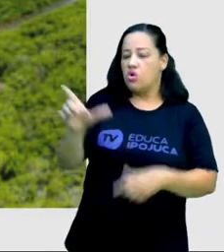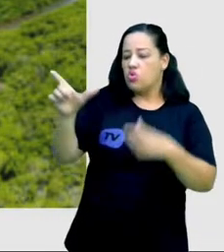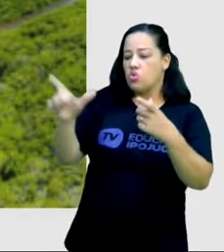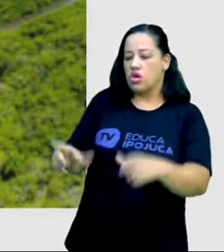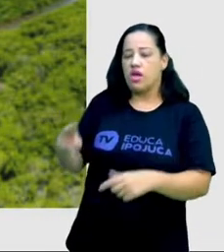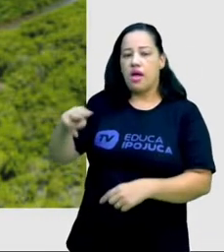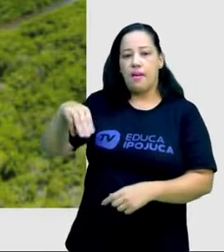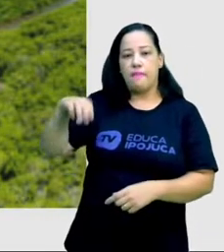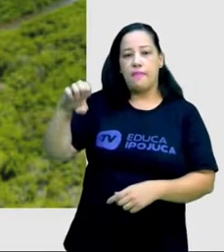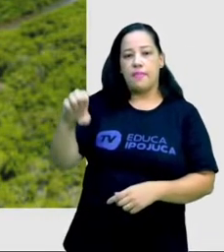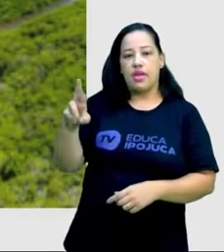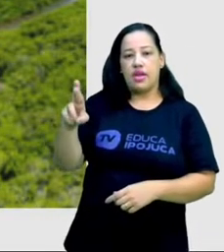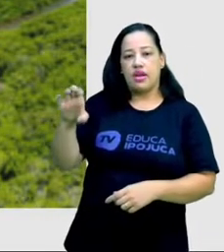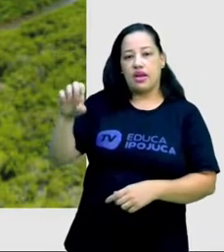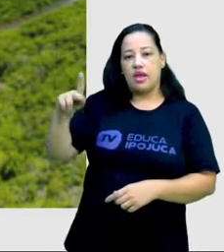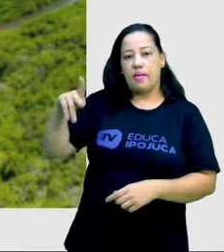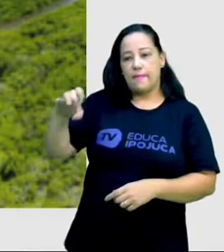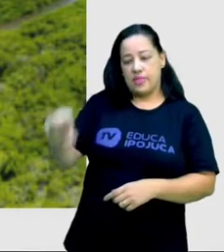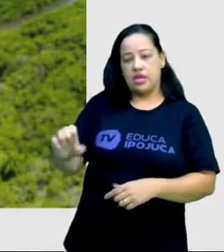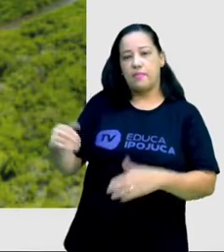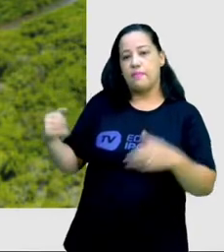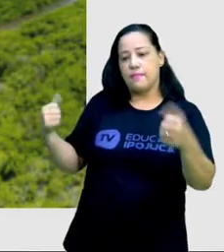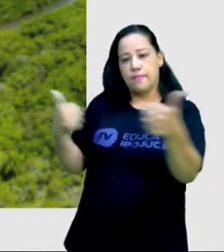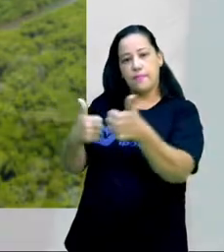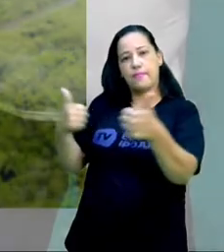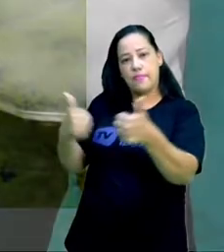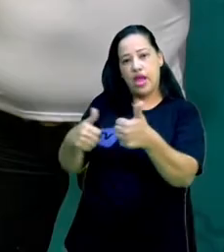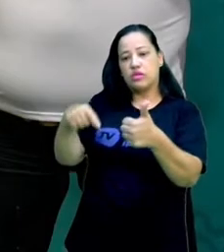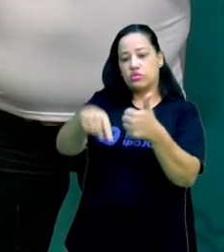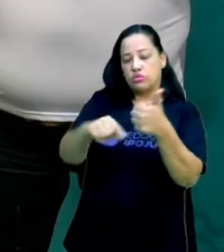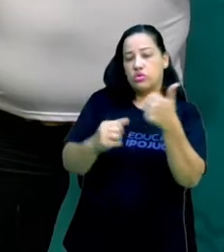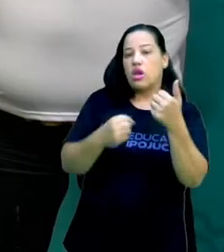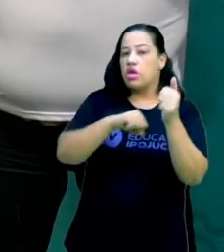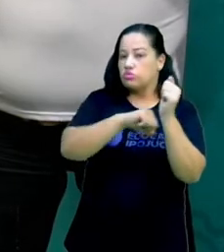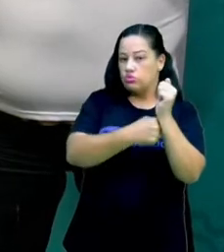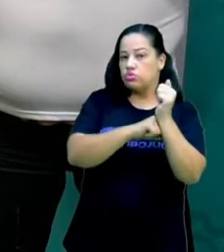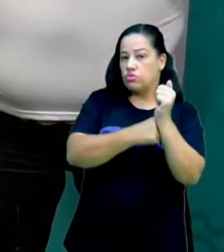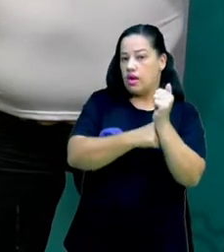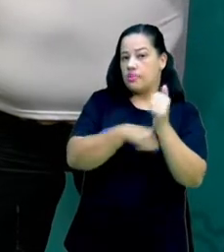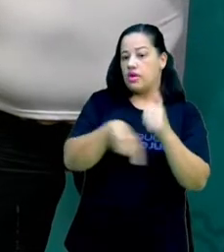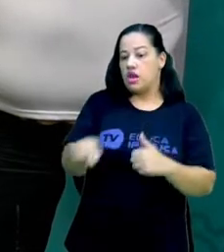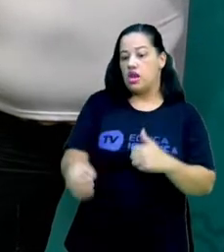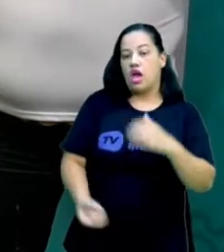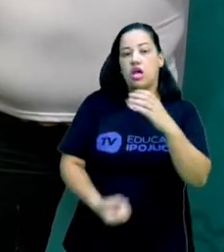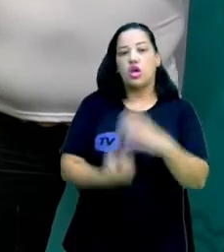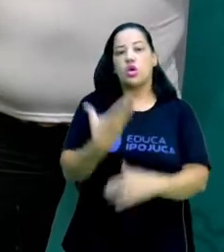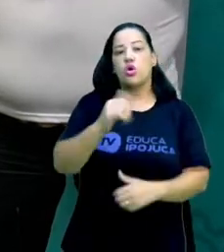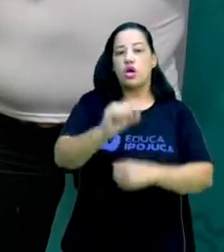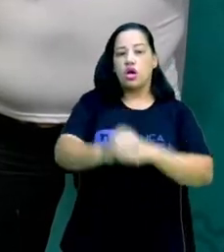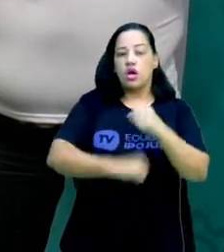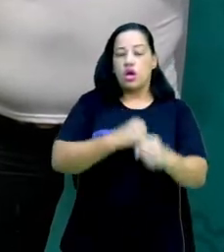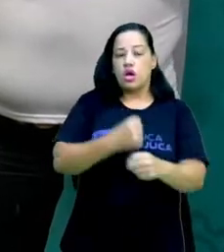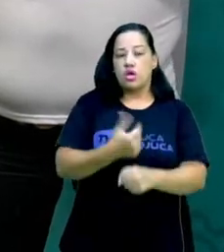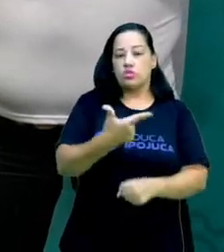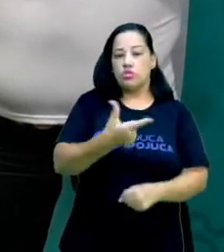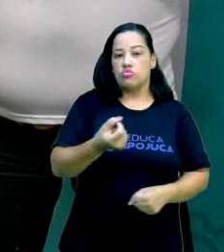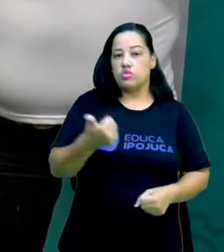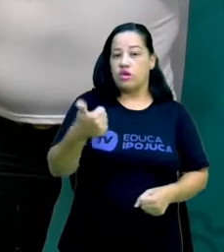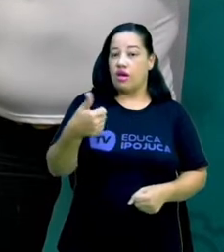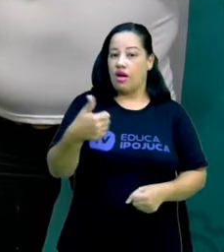Fica ali bem próximo do porto de Suape. Ela foi criada em 2014. Qual é o objetivo dessa área? De